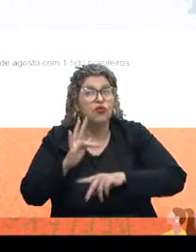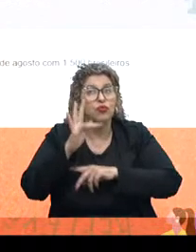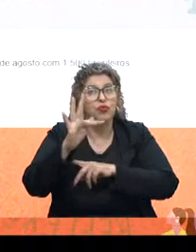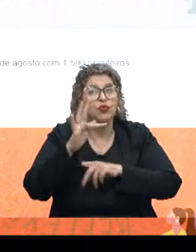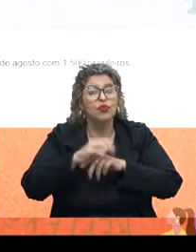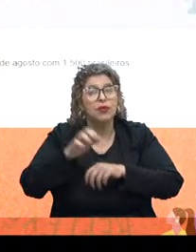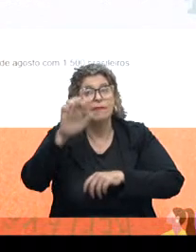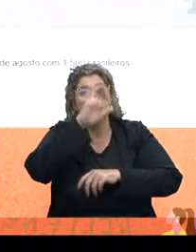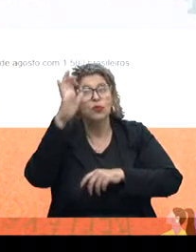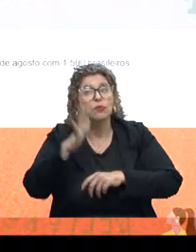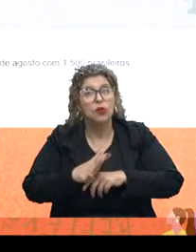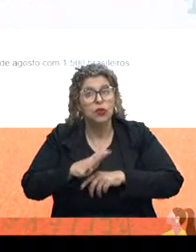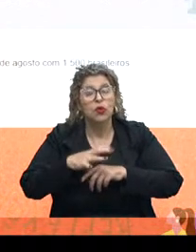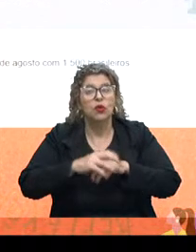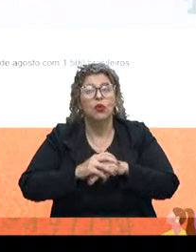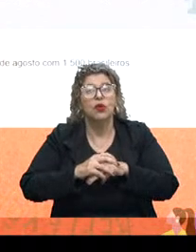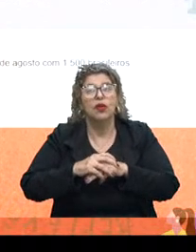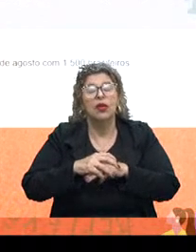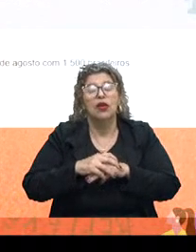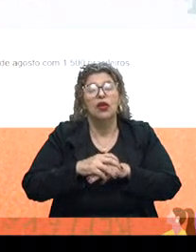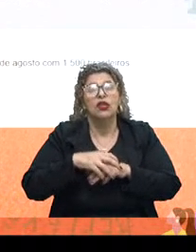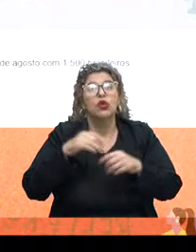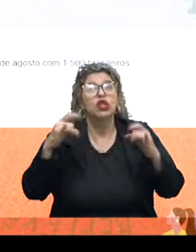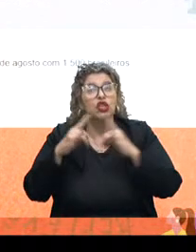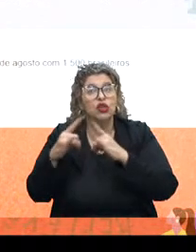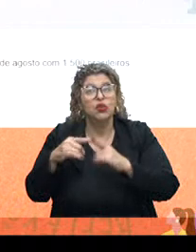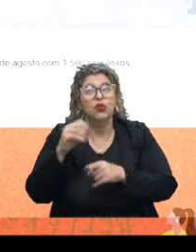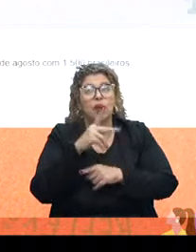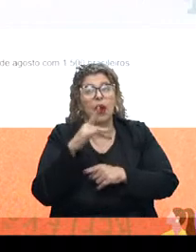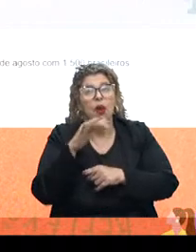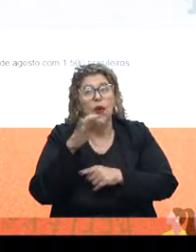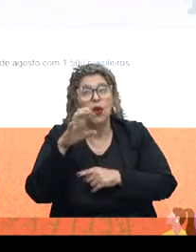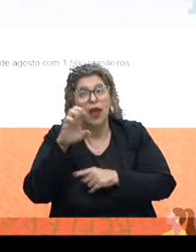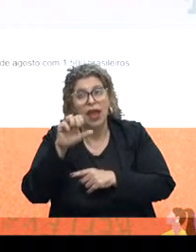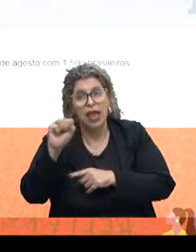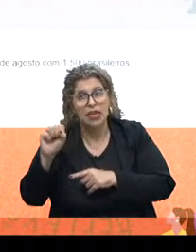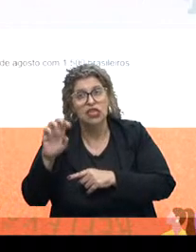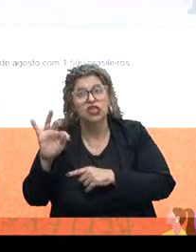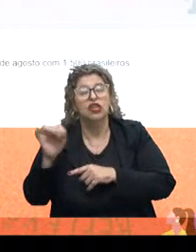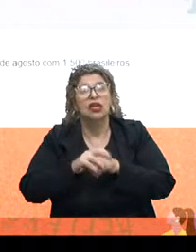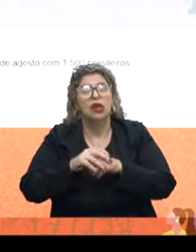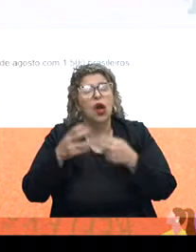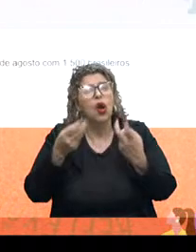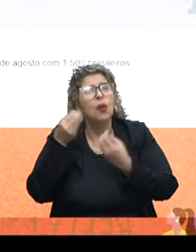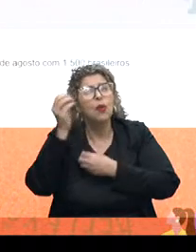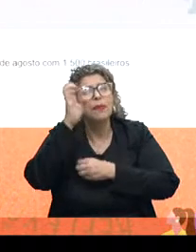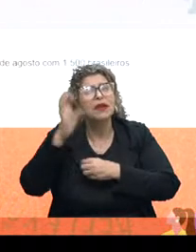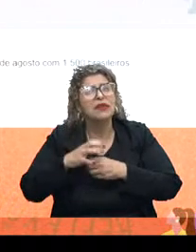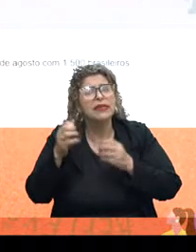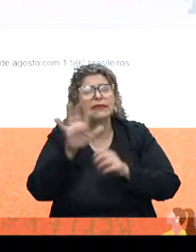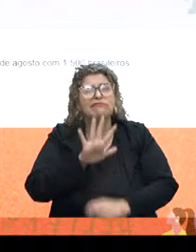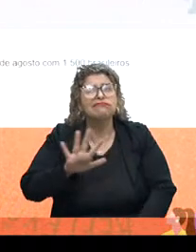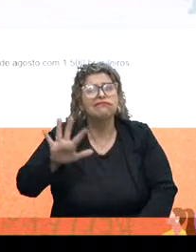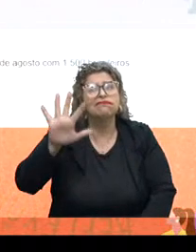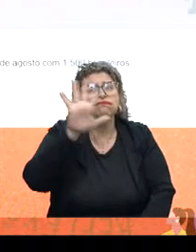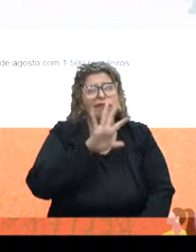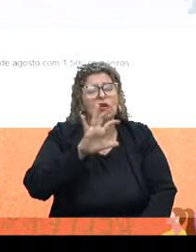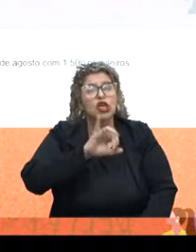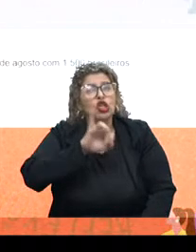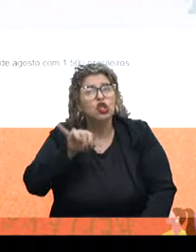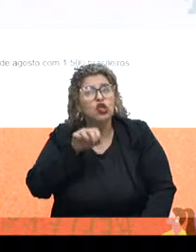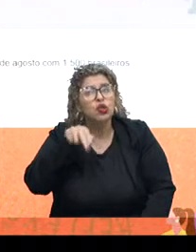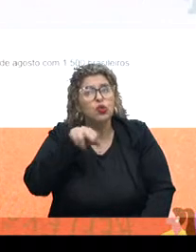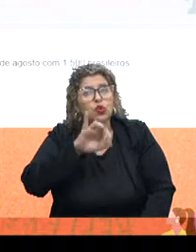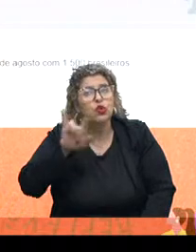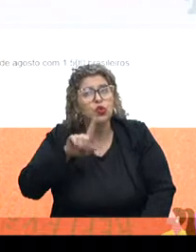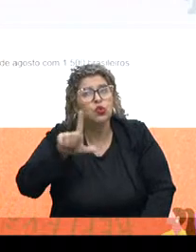nacionalmente pelo Instituto Qualest. Ele perguntou também como é que o brasileiro enxergava isso entre os meses de junho e julho.